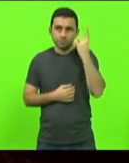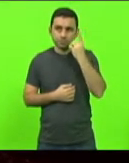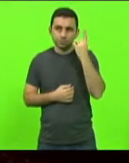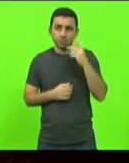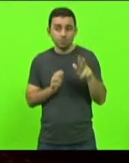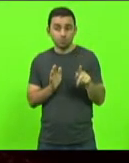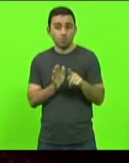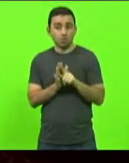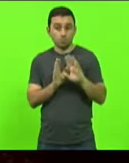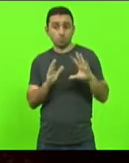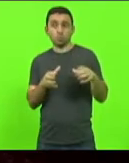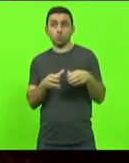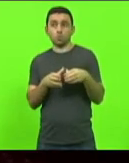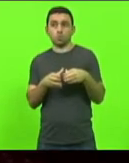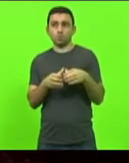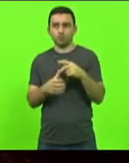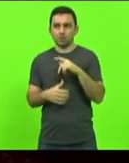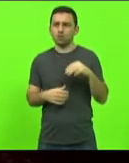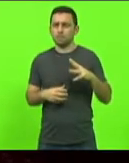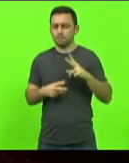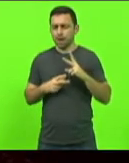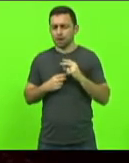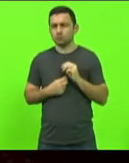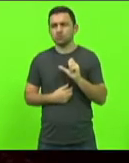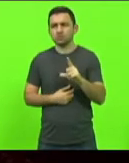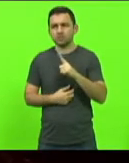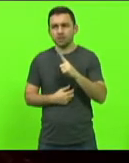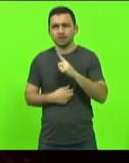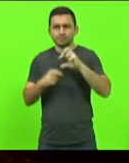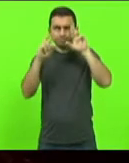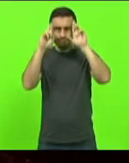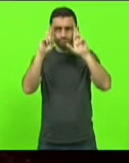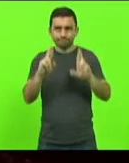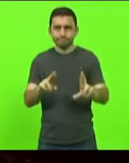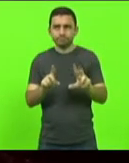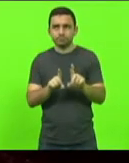da corporação e tem muito mérito nisso, e tem o nosso respeito,